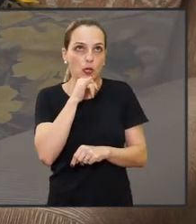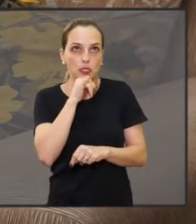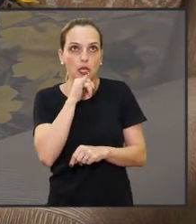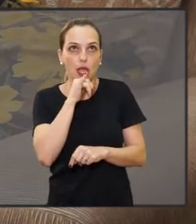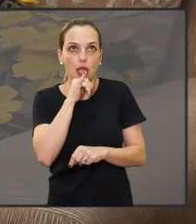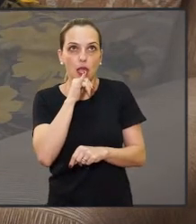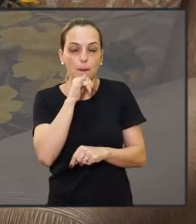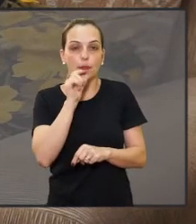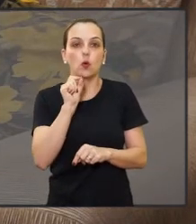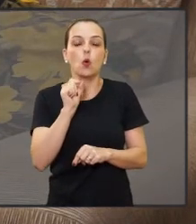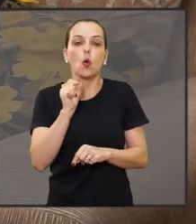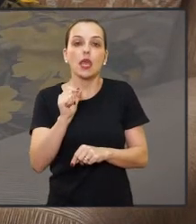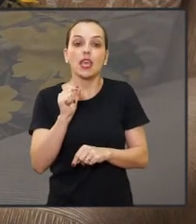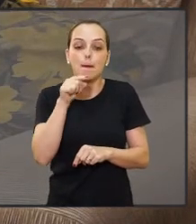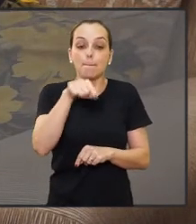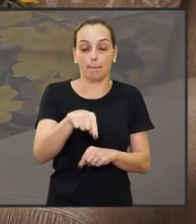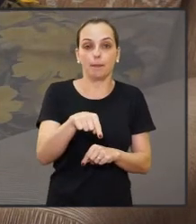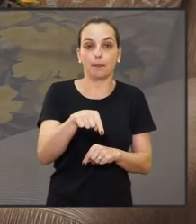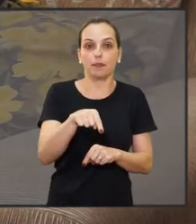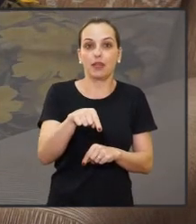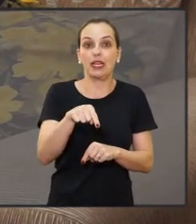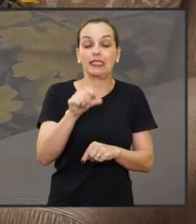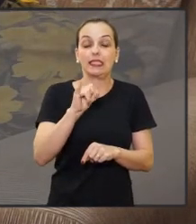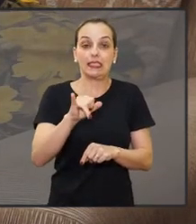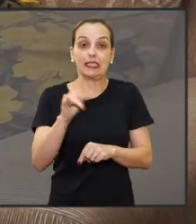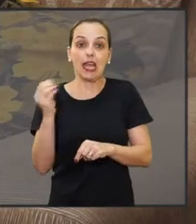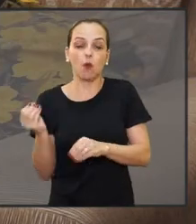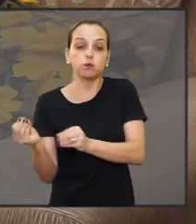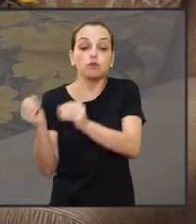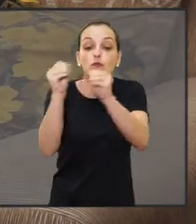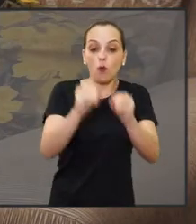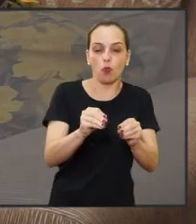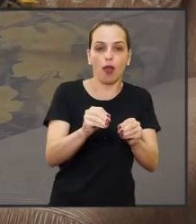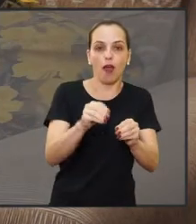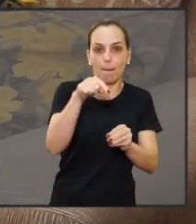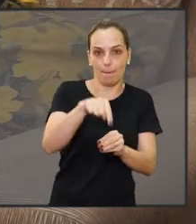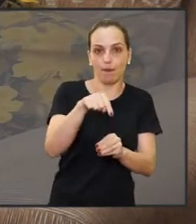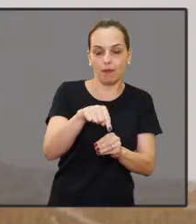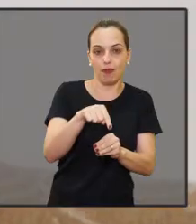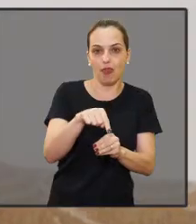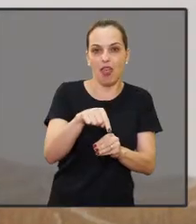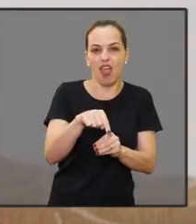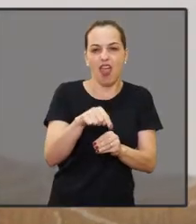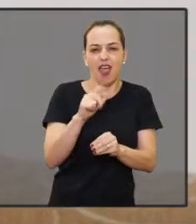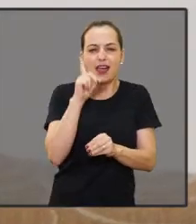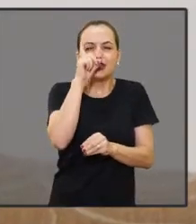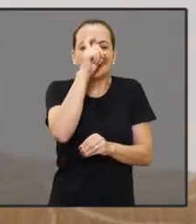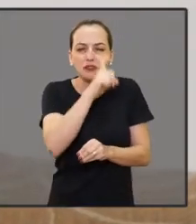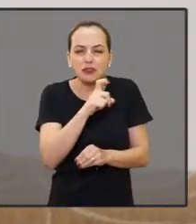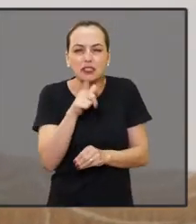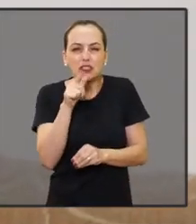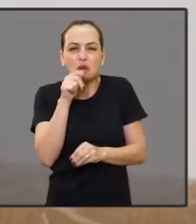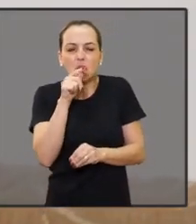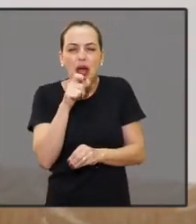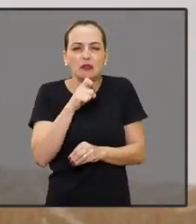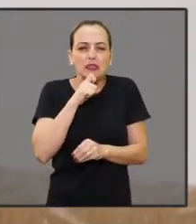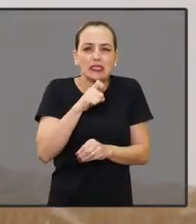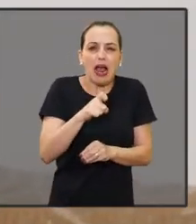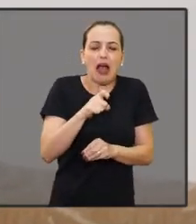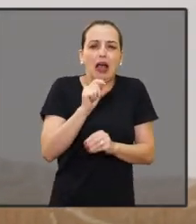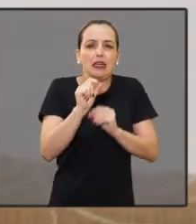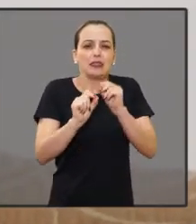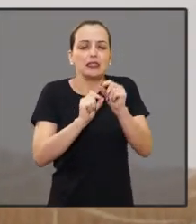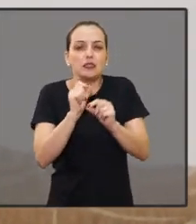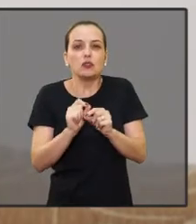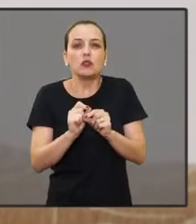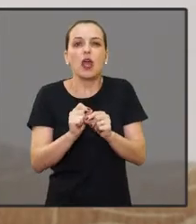Eu vim de Pirajuí e se eu levasse um bonde de volta, para mim seria ruim. Por causa que lá é mais difícil, banho é gelada, água